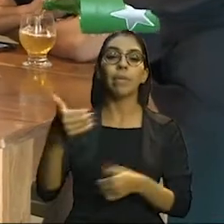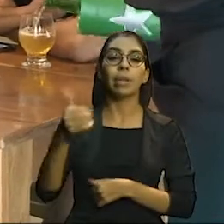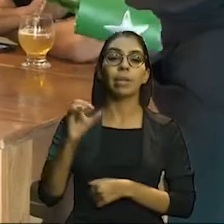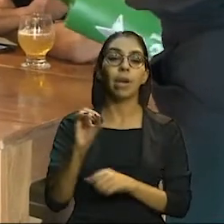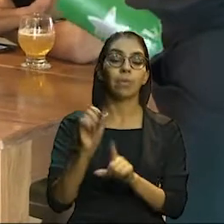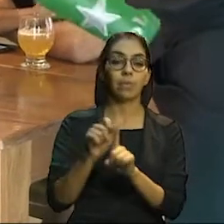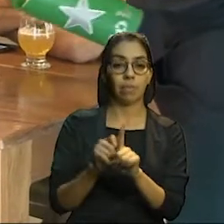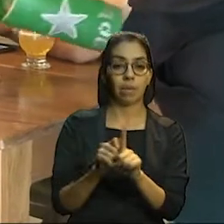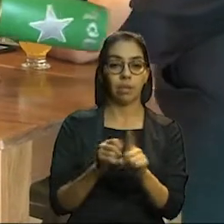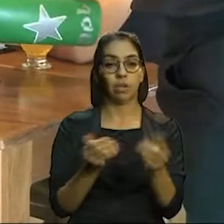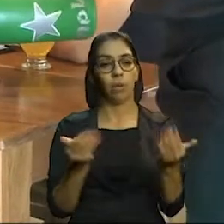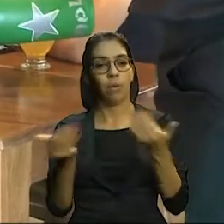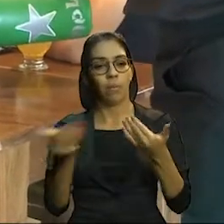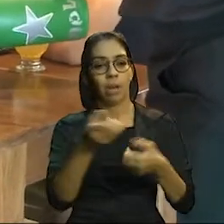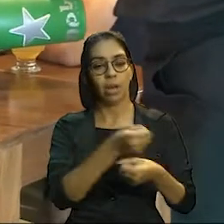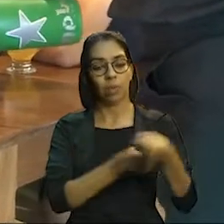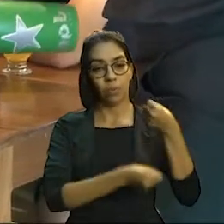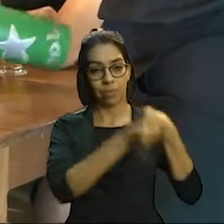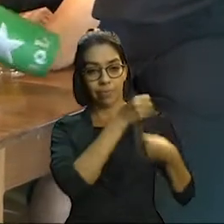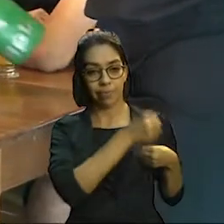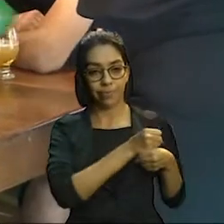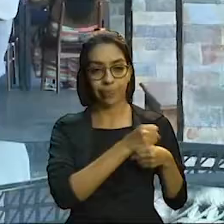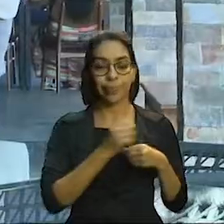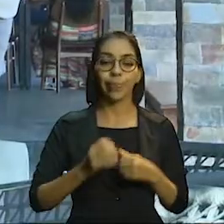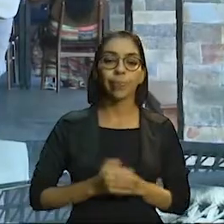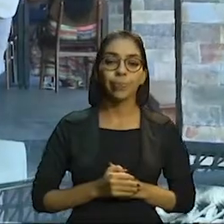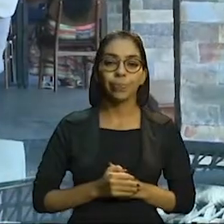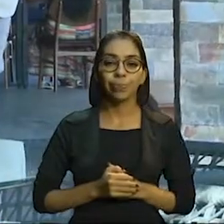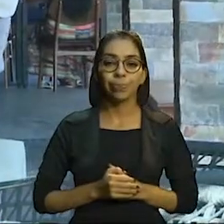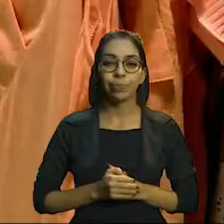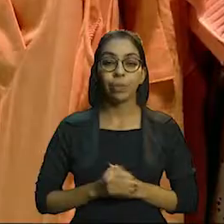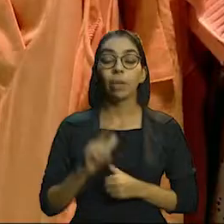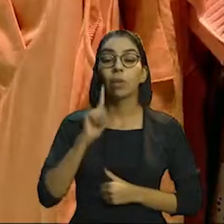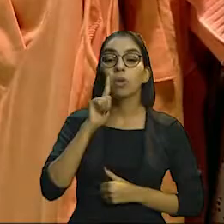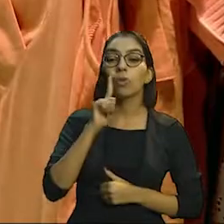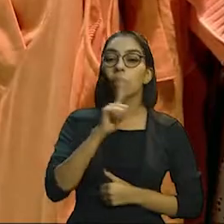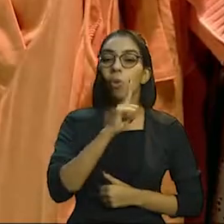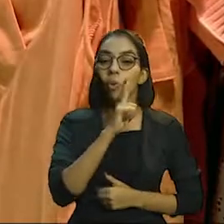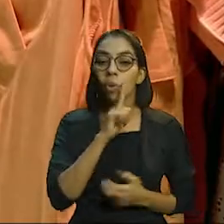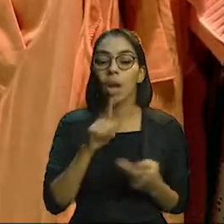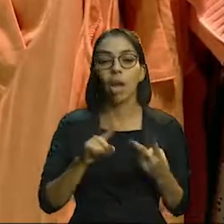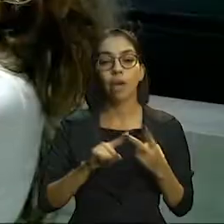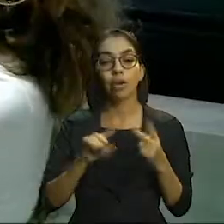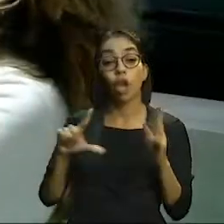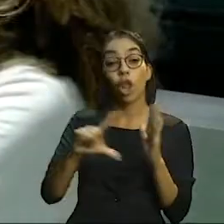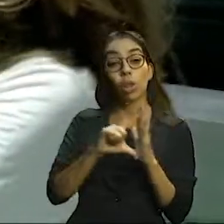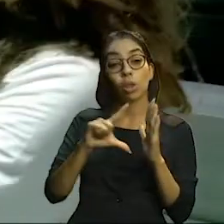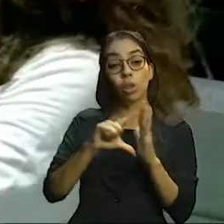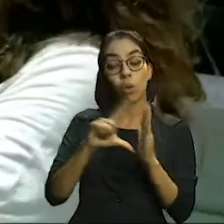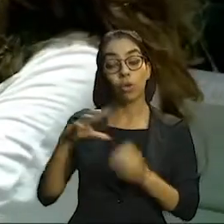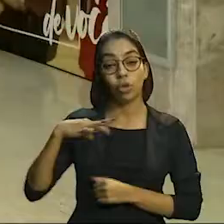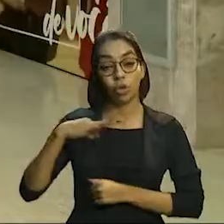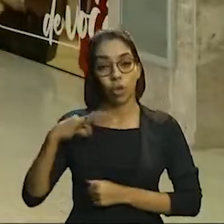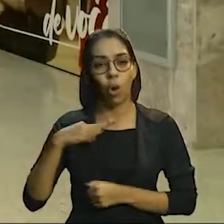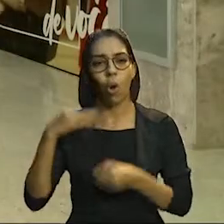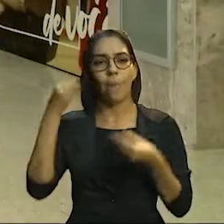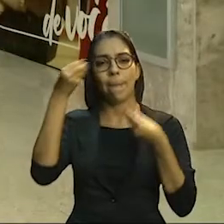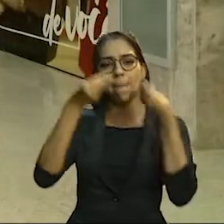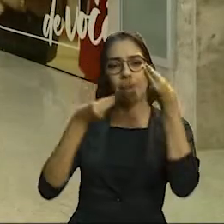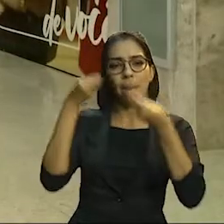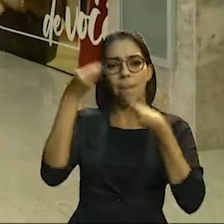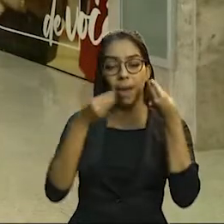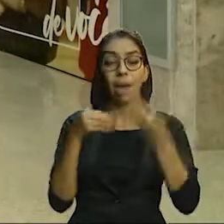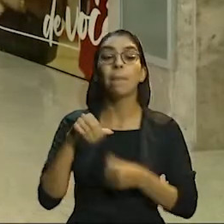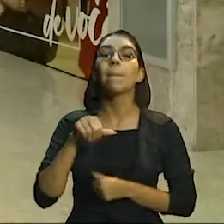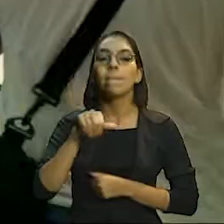se comparado ao mesmo período do ano passado. Lanchonetes, lojas de vestuário e de cosméticos foram